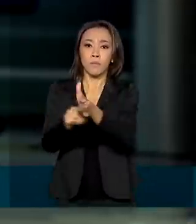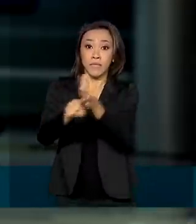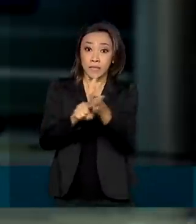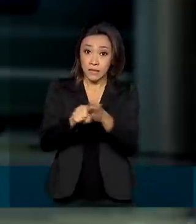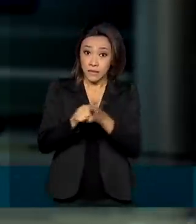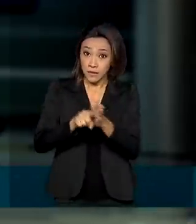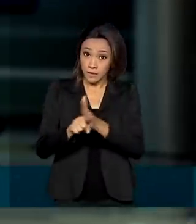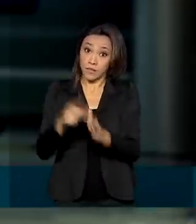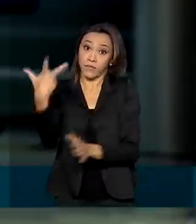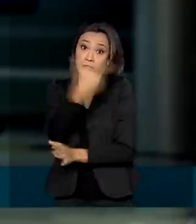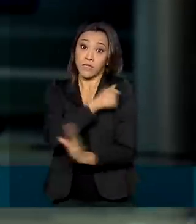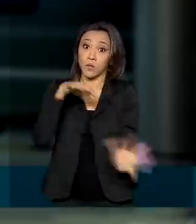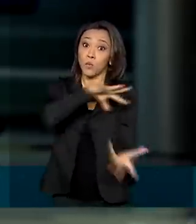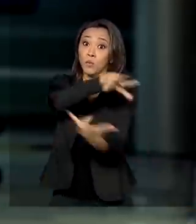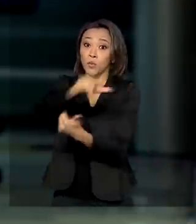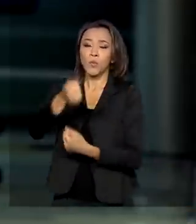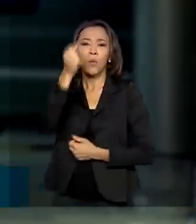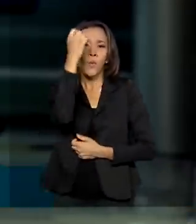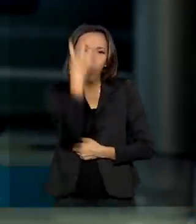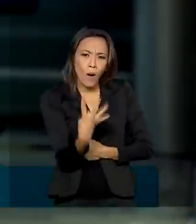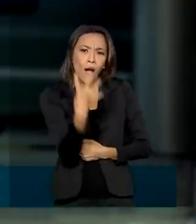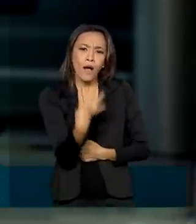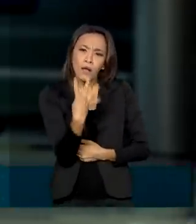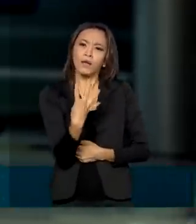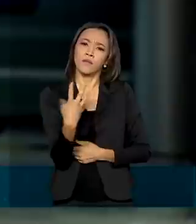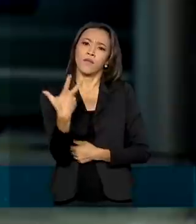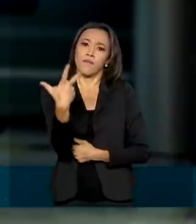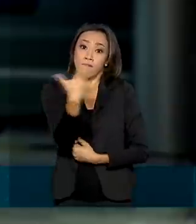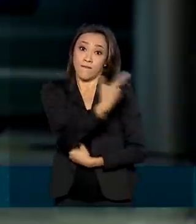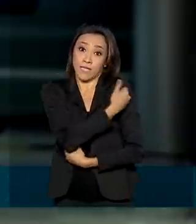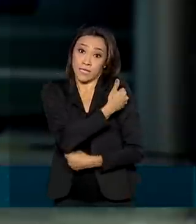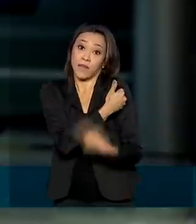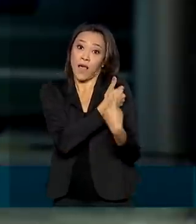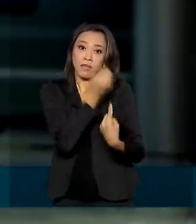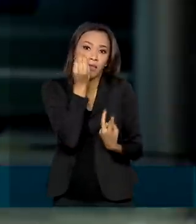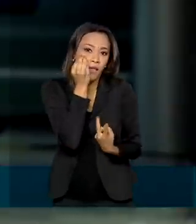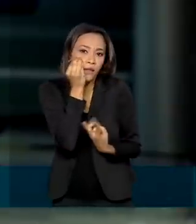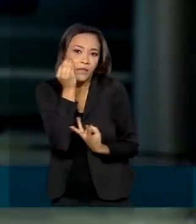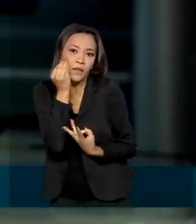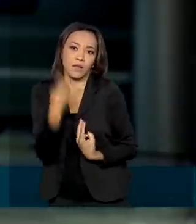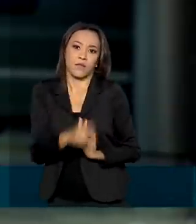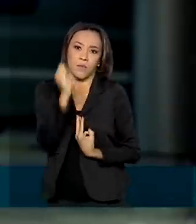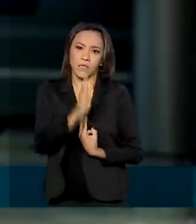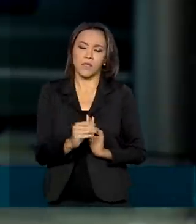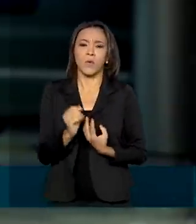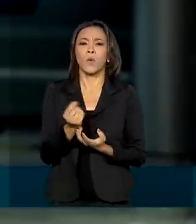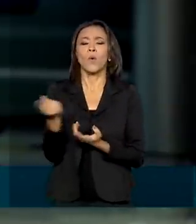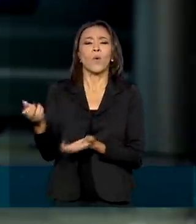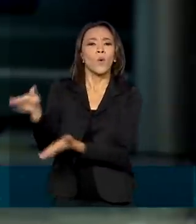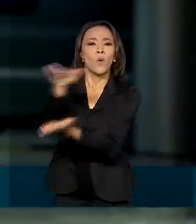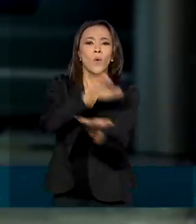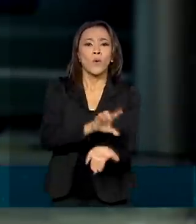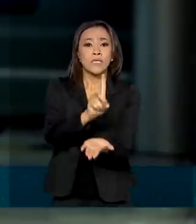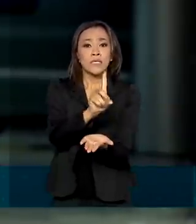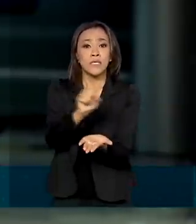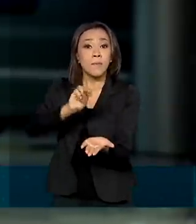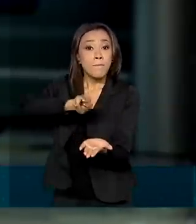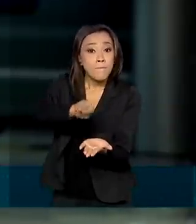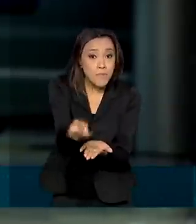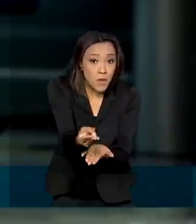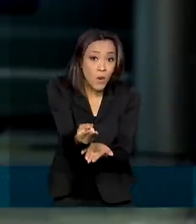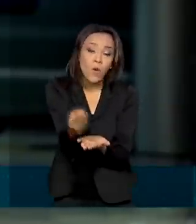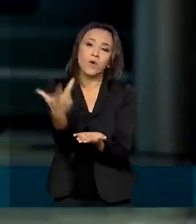delas são testadas aqui no país. O governo pretende disponibilizar 100 milhões de doses no primeiro